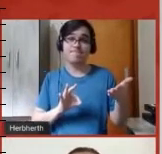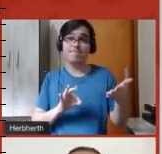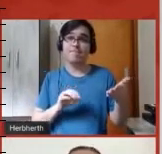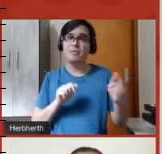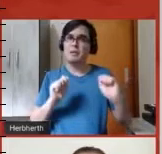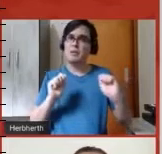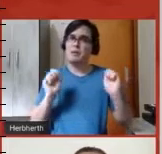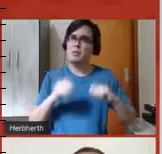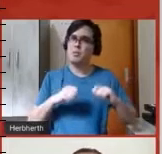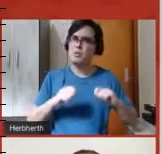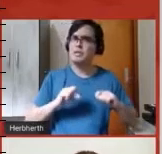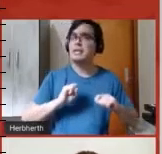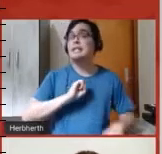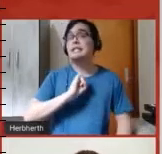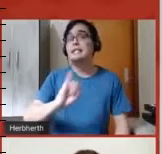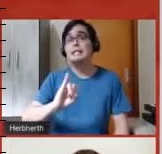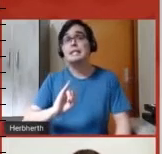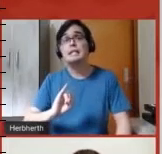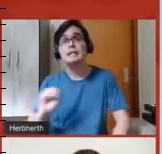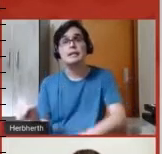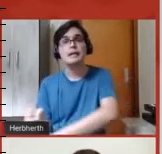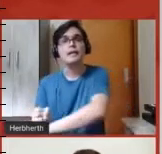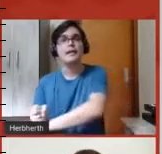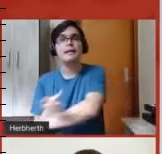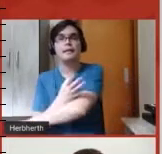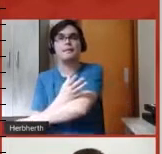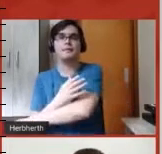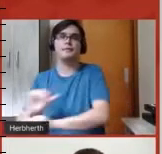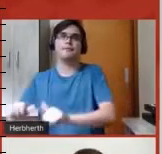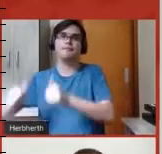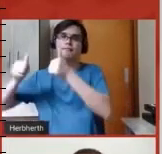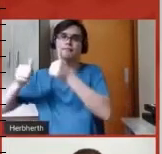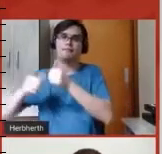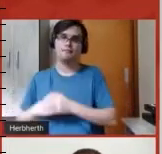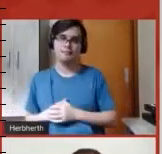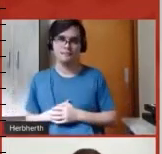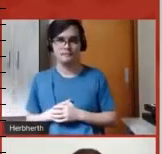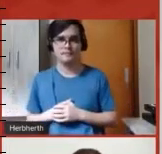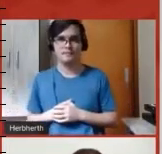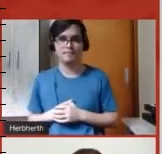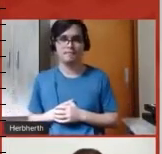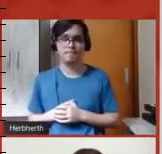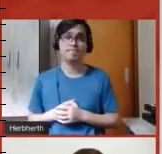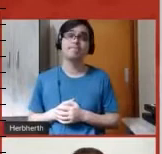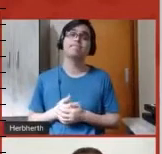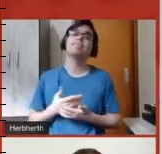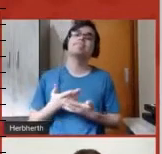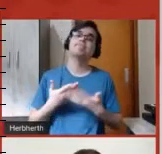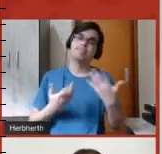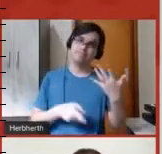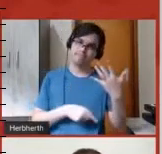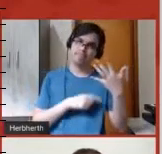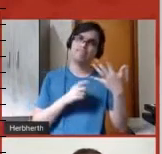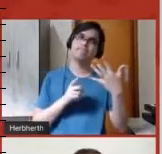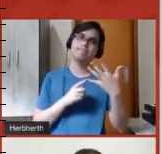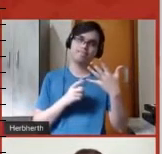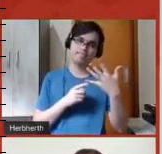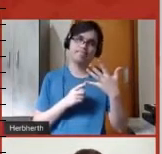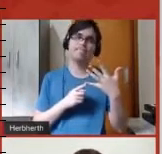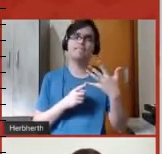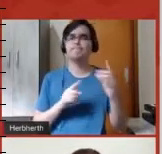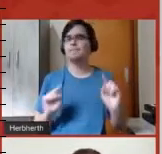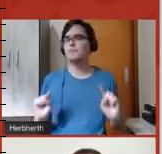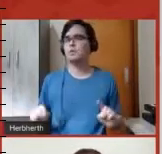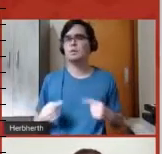feito se estivesse emocionalmente em melhores condições. Então, isso também era um desafio gigantesco que a gente tinha